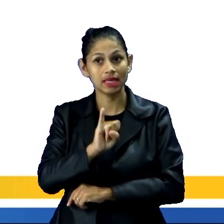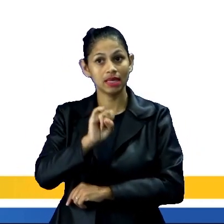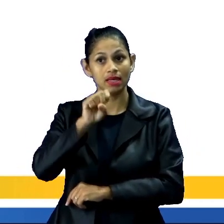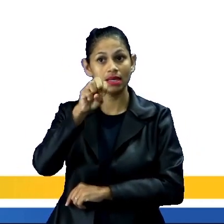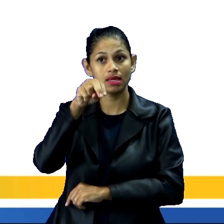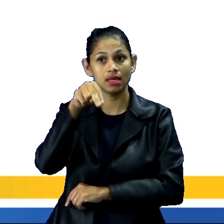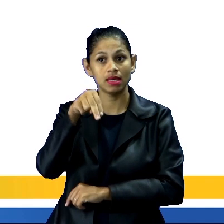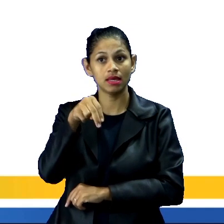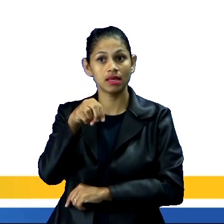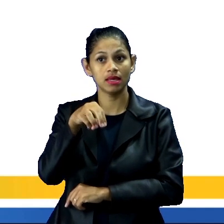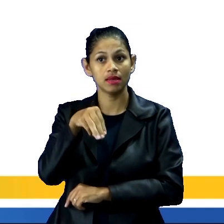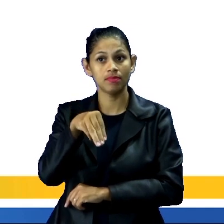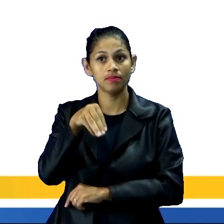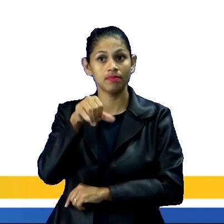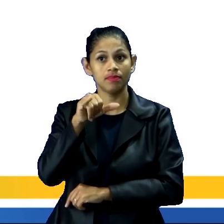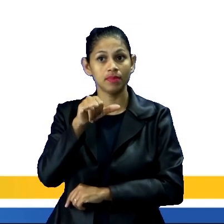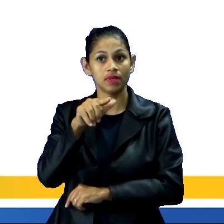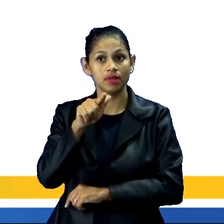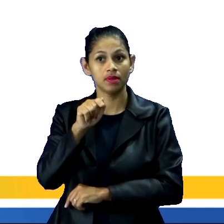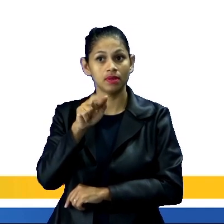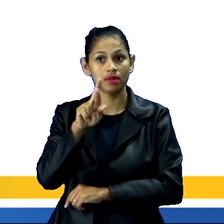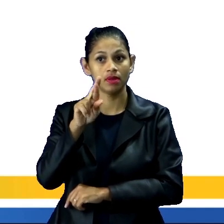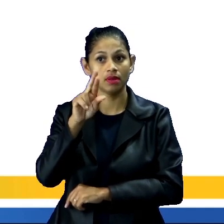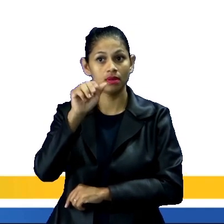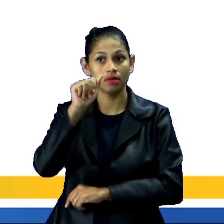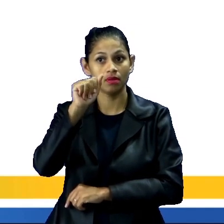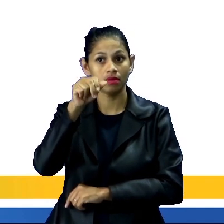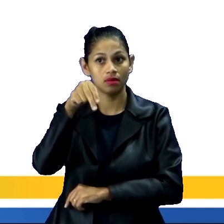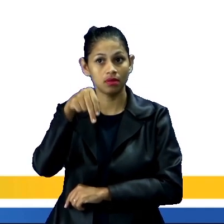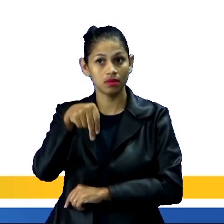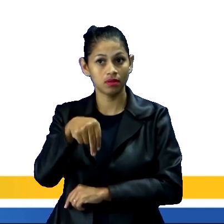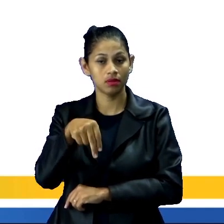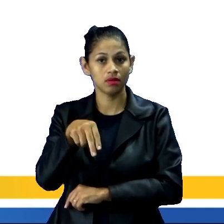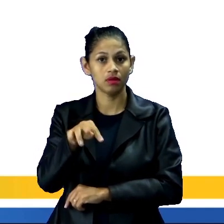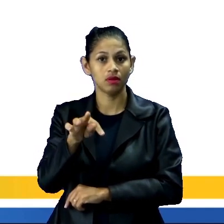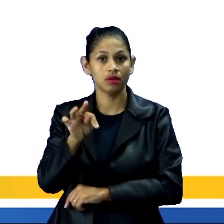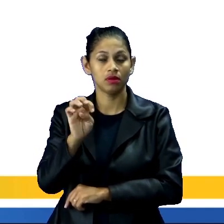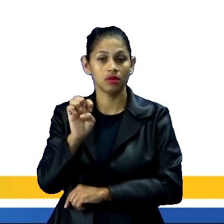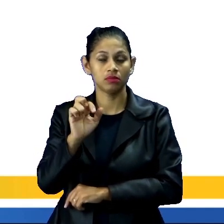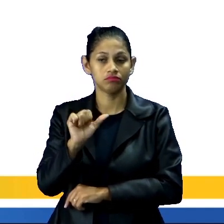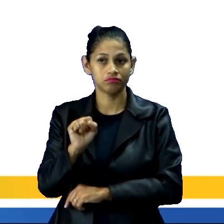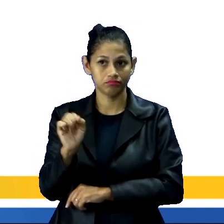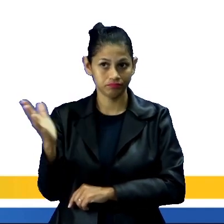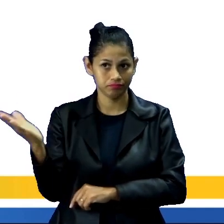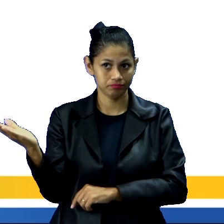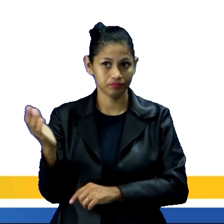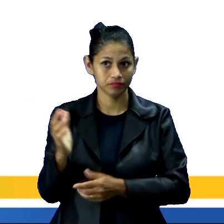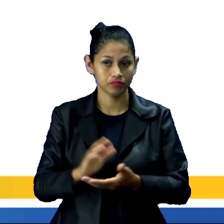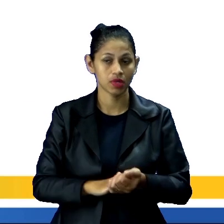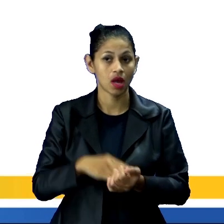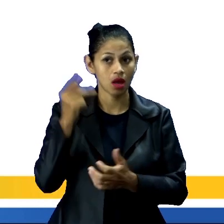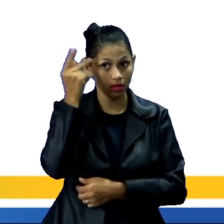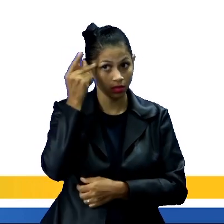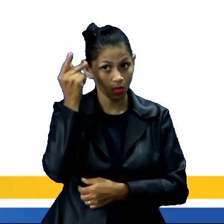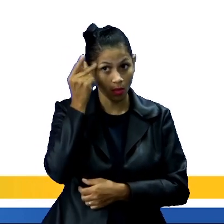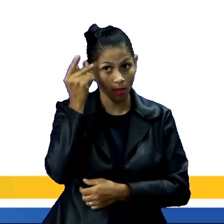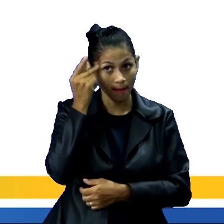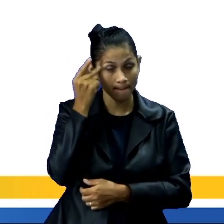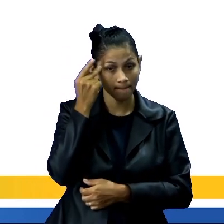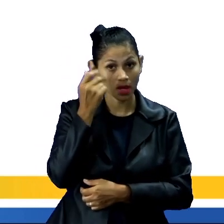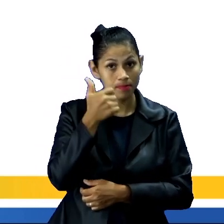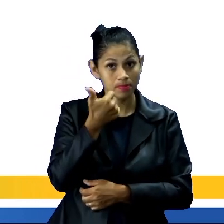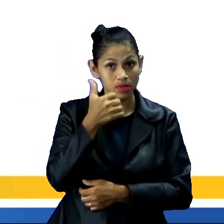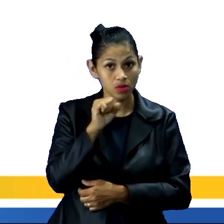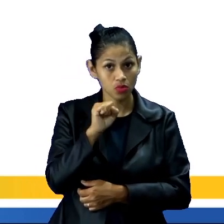países para o nosso. No caso aí, mostro o gráfico para a cidade de São Paulo, especificamente, de 1890 a